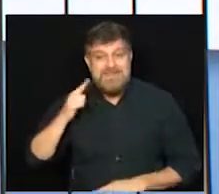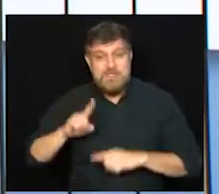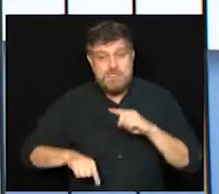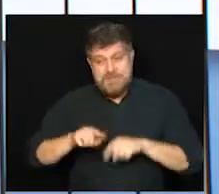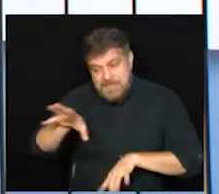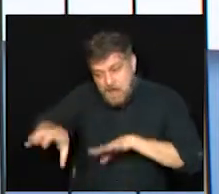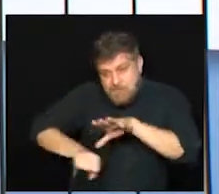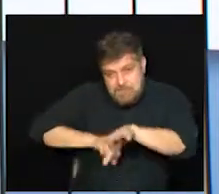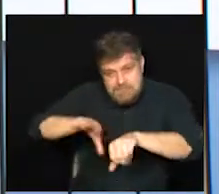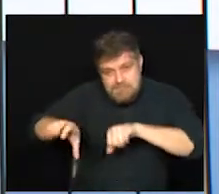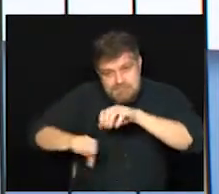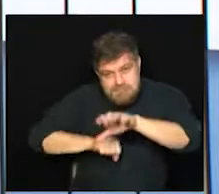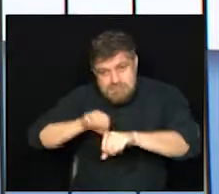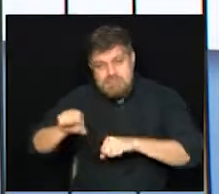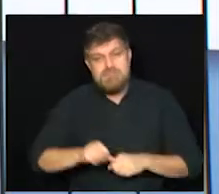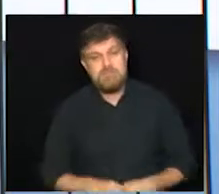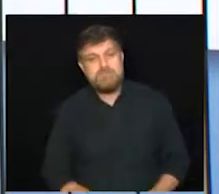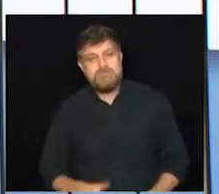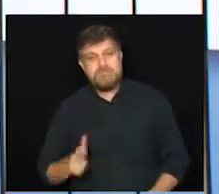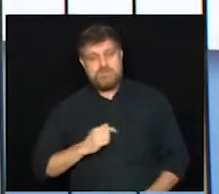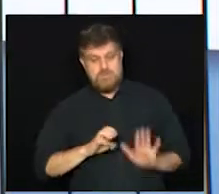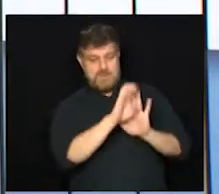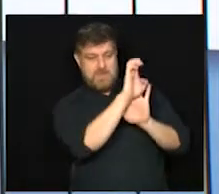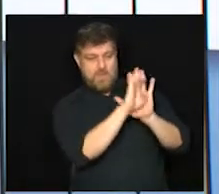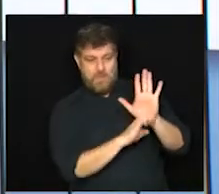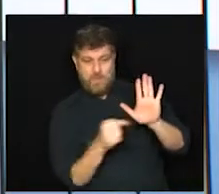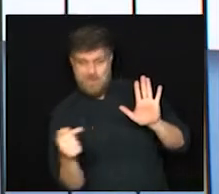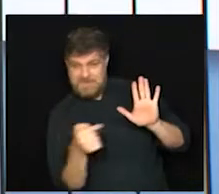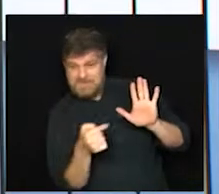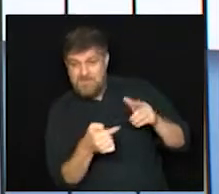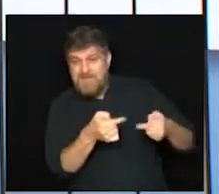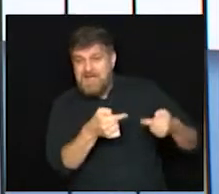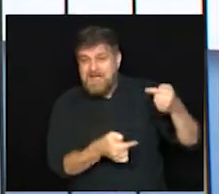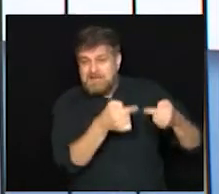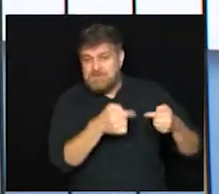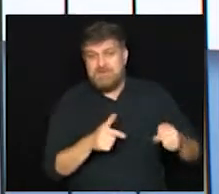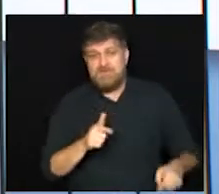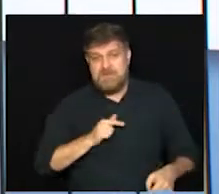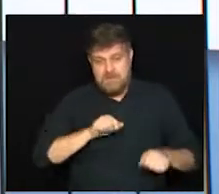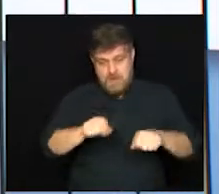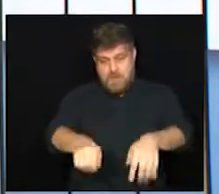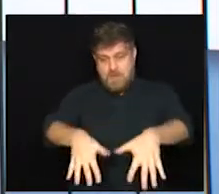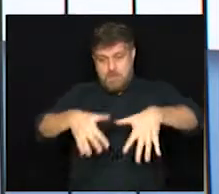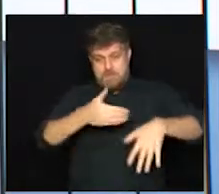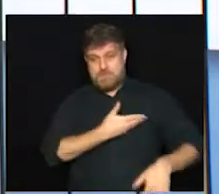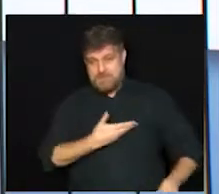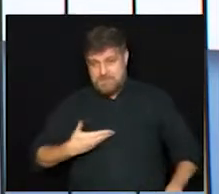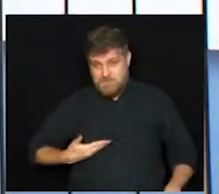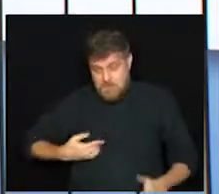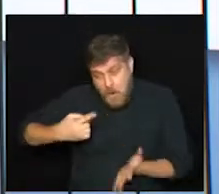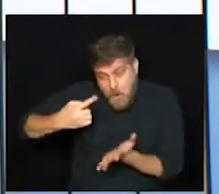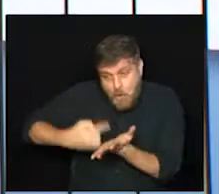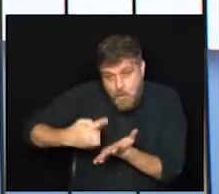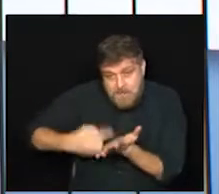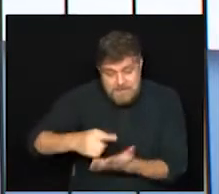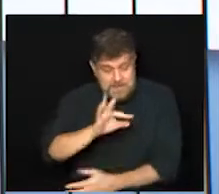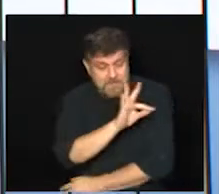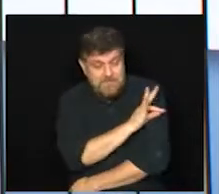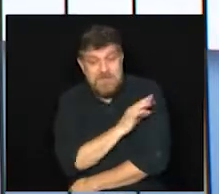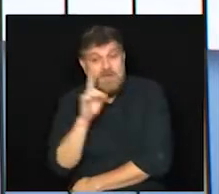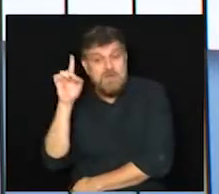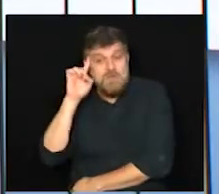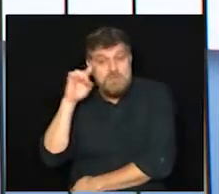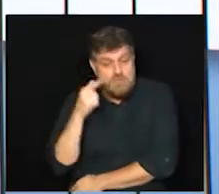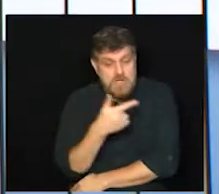resíduos de sólidos urbanos. O edital vai ser discutido numa audiência pública marcada pela Prefeitura no dia